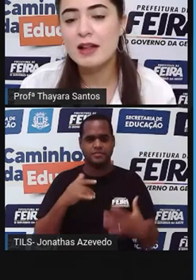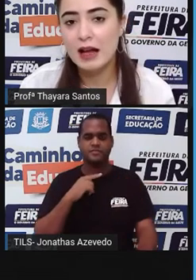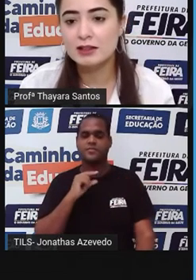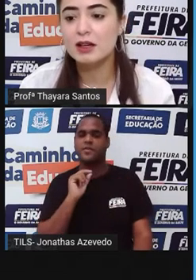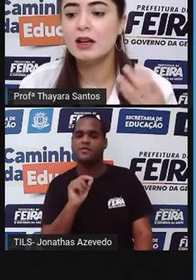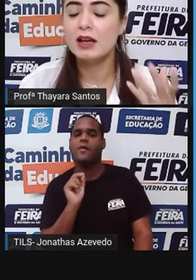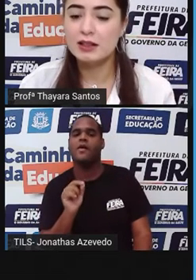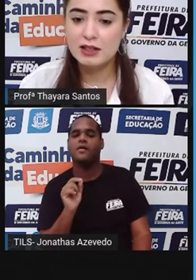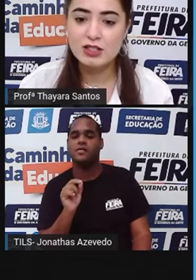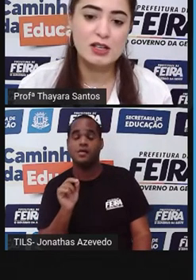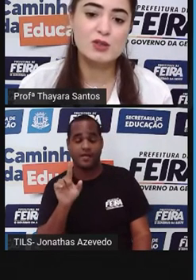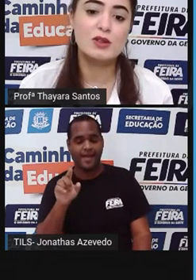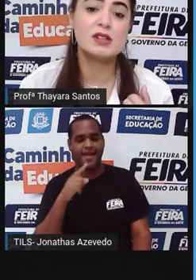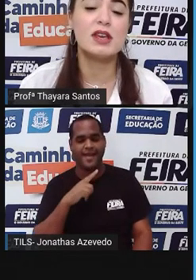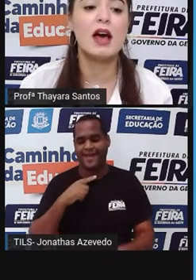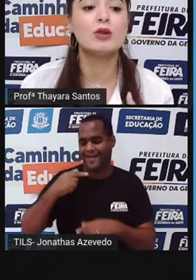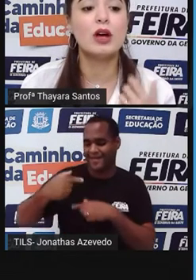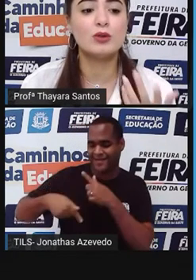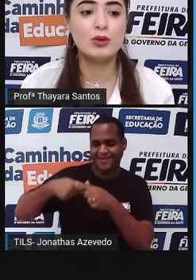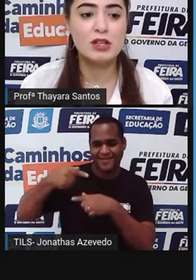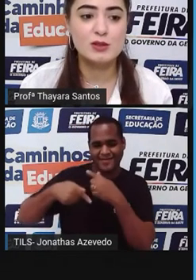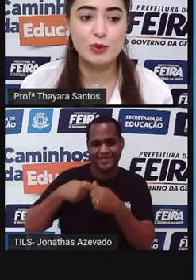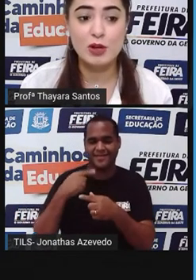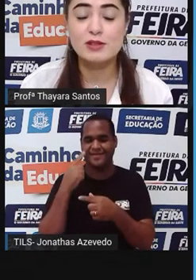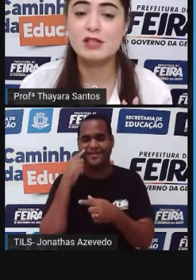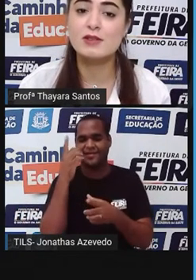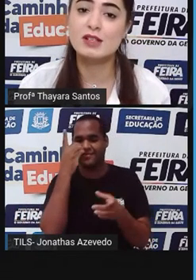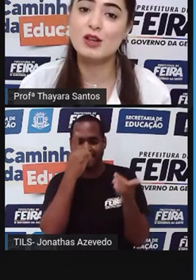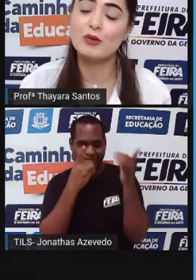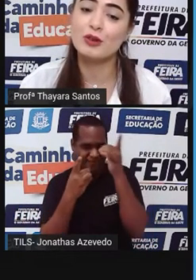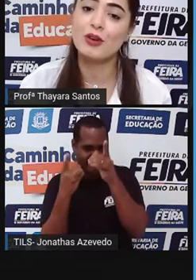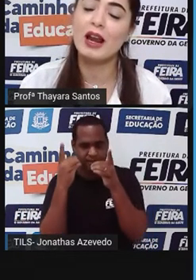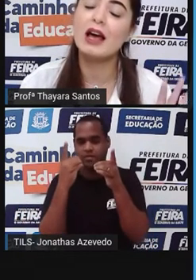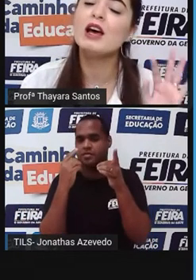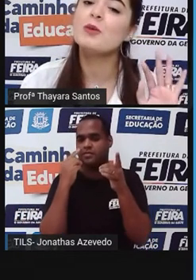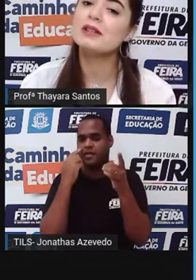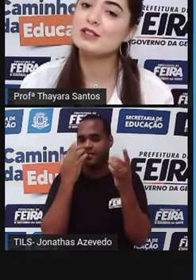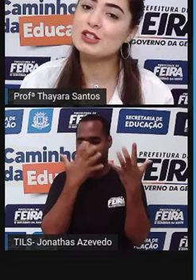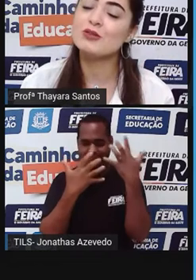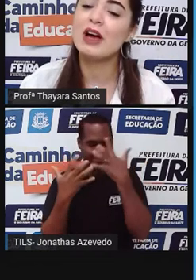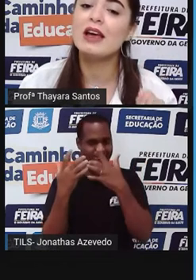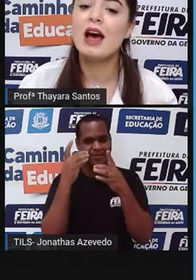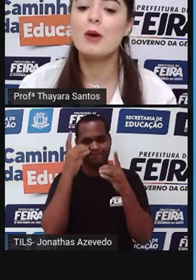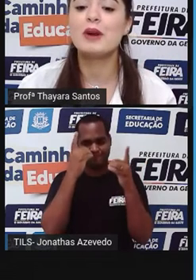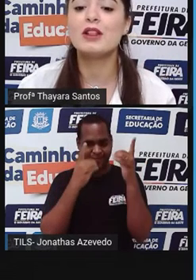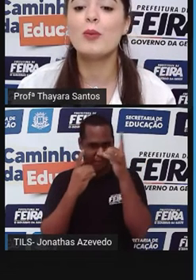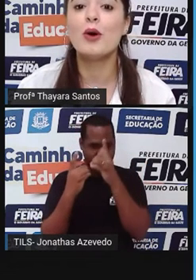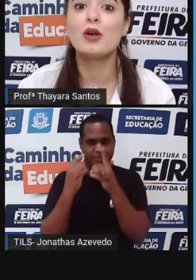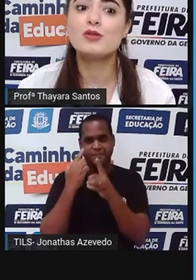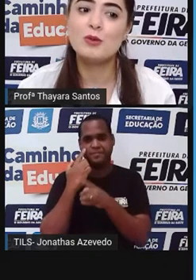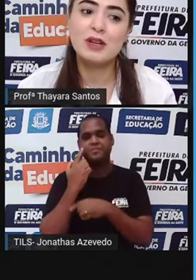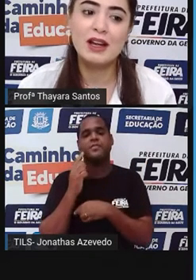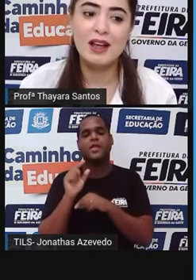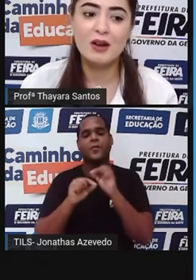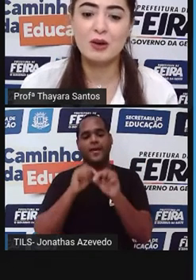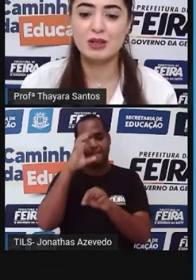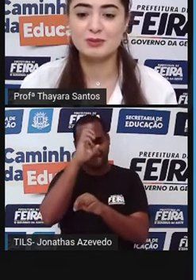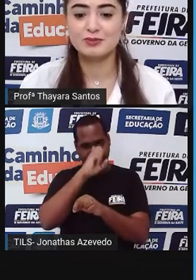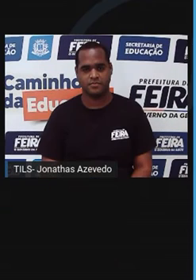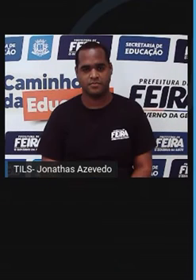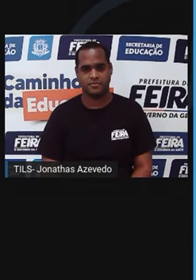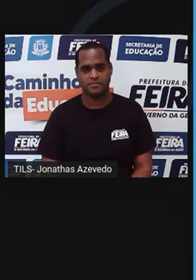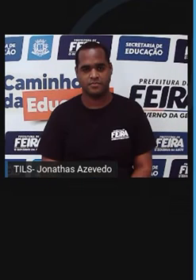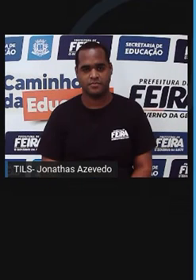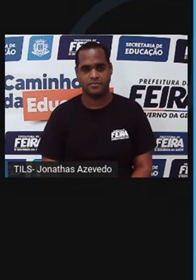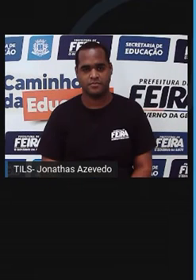que é herdada entre as gerações, que é o daltonismo. Não sei se vocês já ouviram falar, mas a gente vai aprender um pouquinho sobre ele agora.